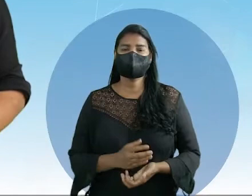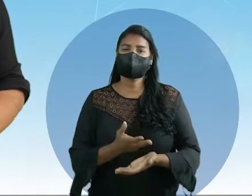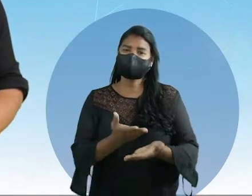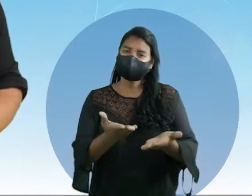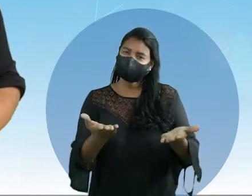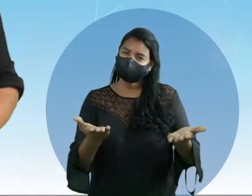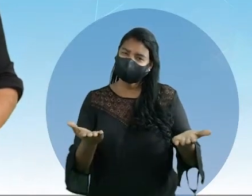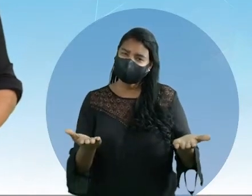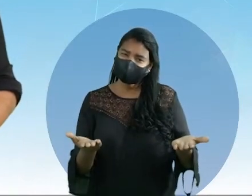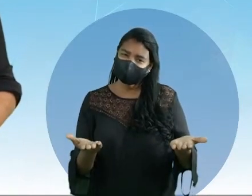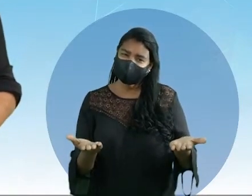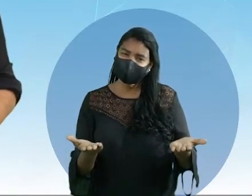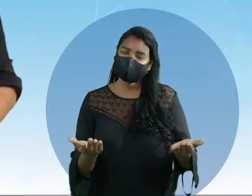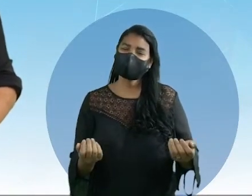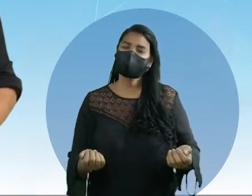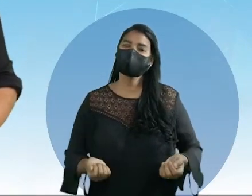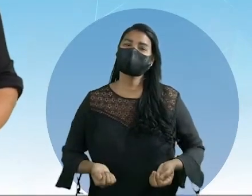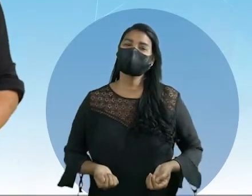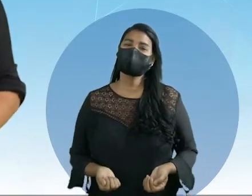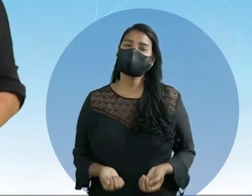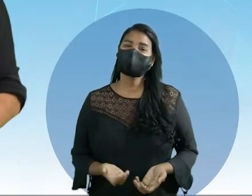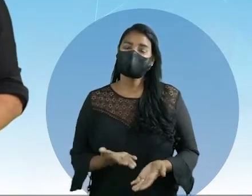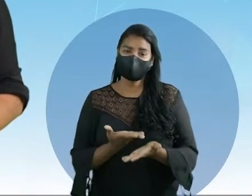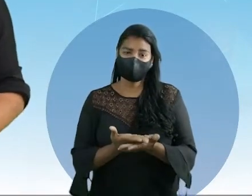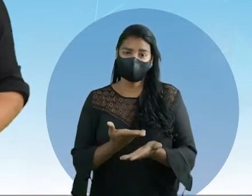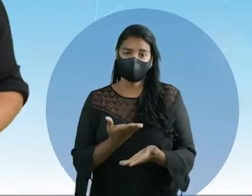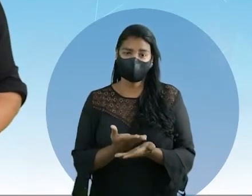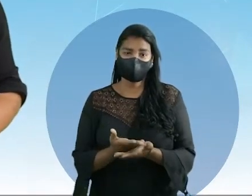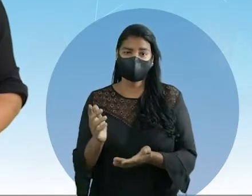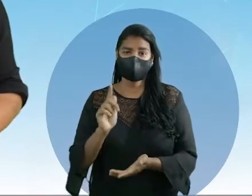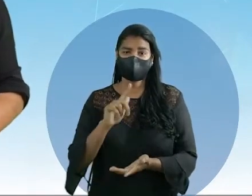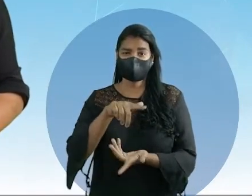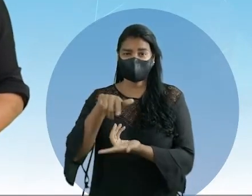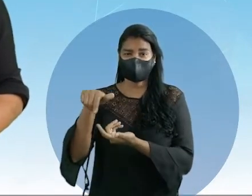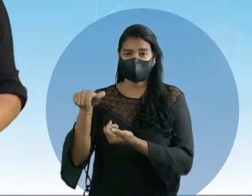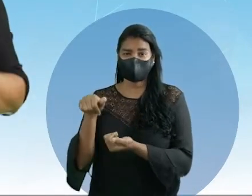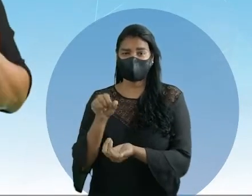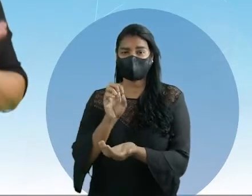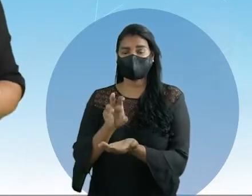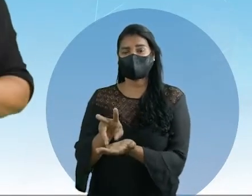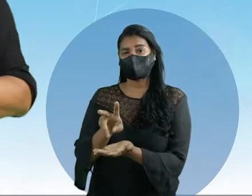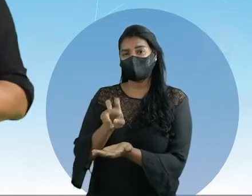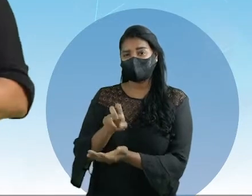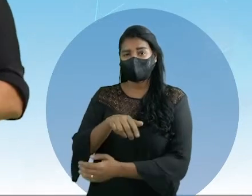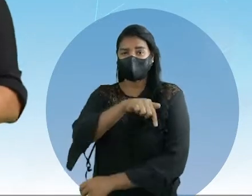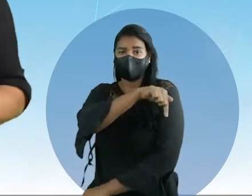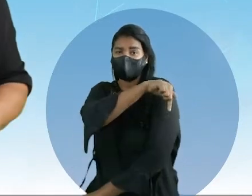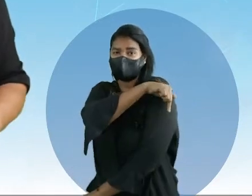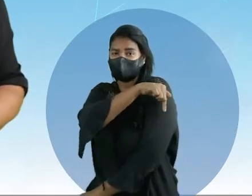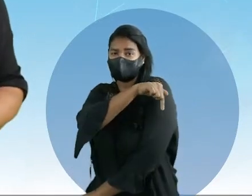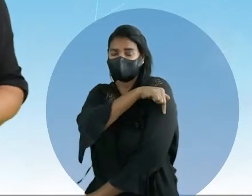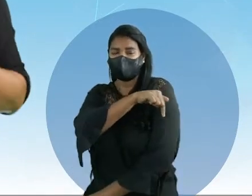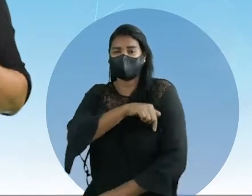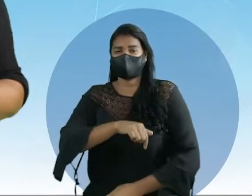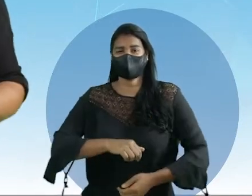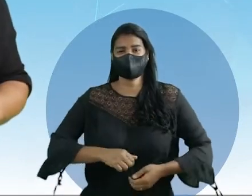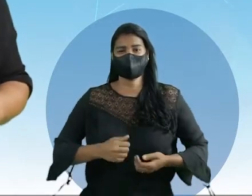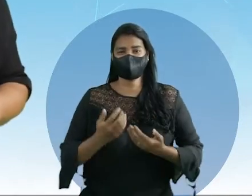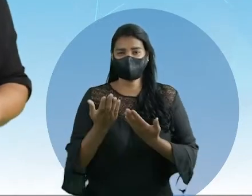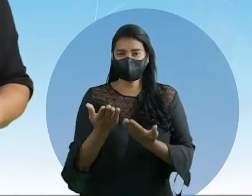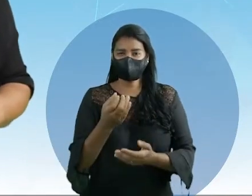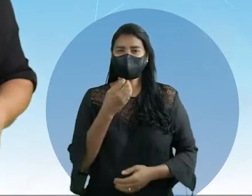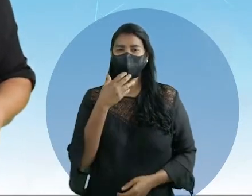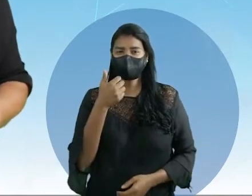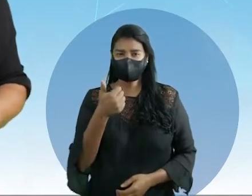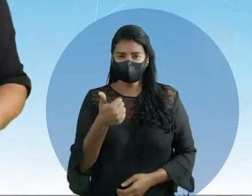Olá, anjos! Mais uma aula de Geografia pelo Educa-PE, meus anjos, do sétimo ano do Ensino Fundamental. Vocês estão